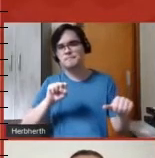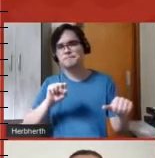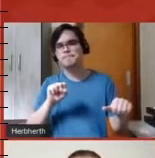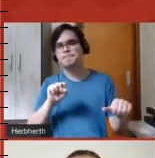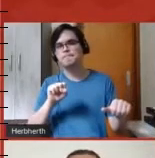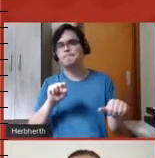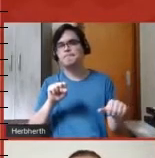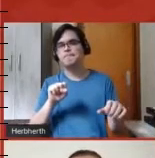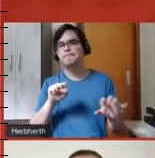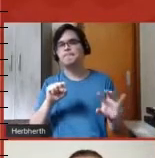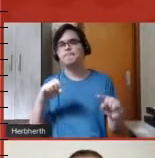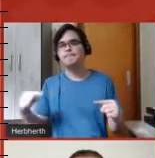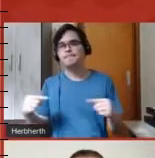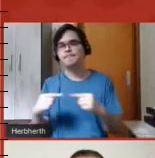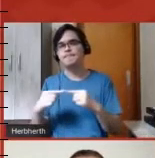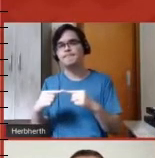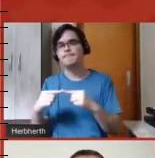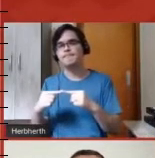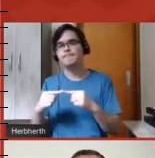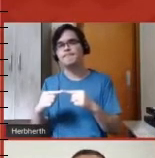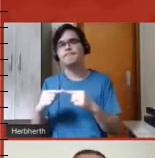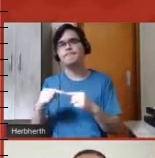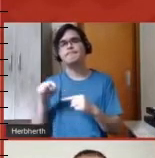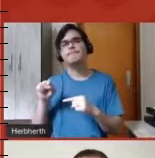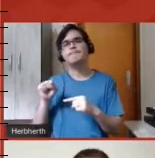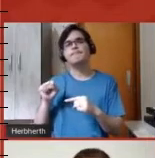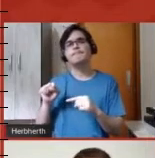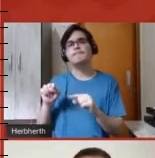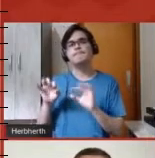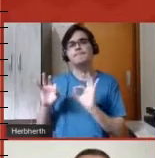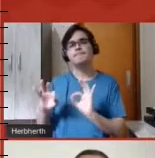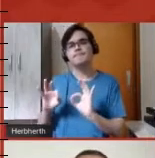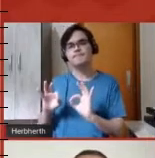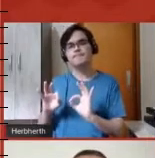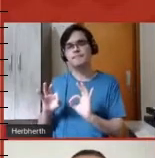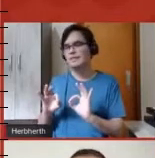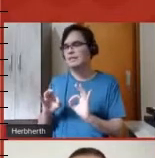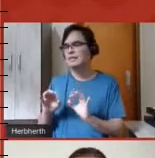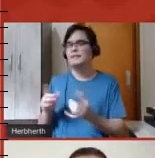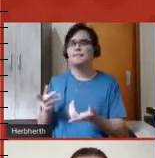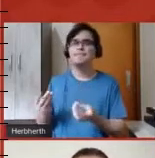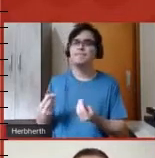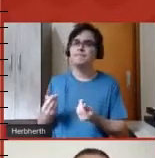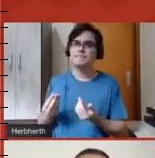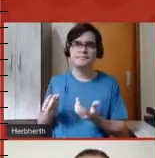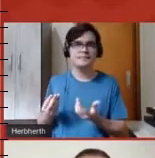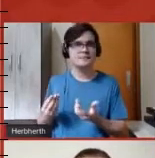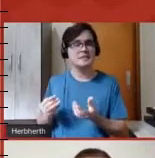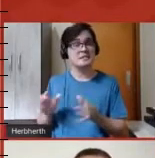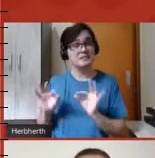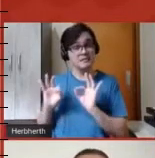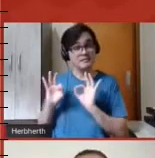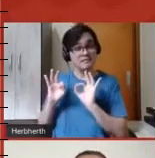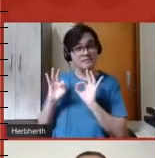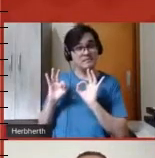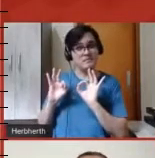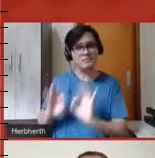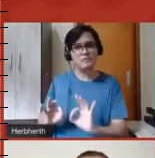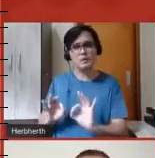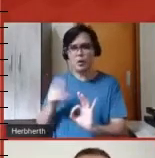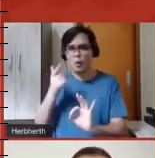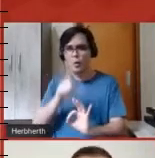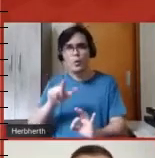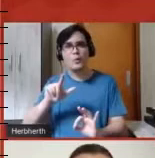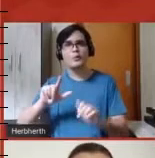seja fidedigno, né, que vise, de fato, que nos dê, né, condições de, fato, avaliar por meio